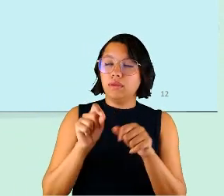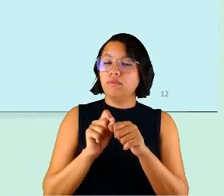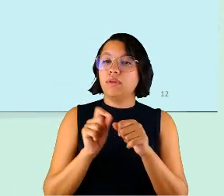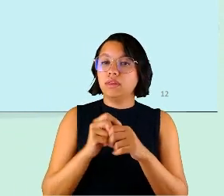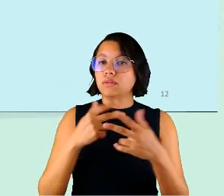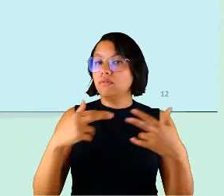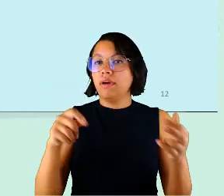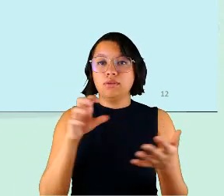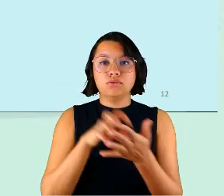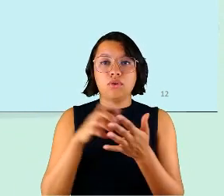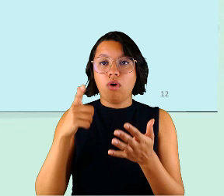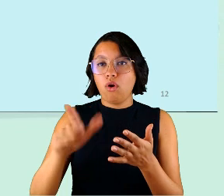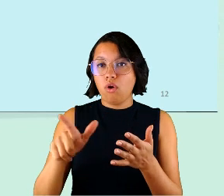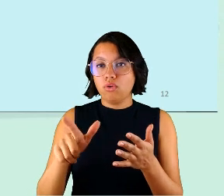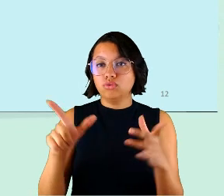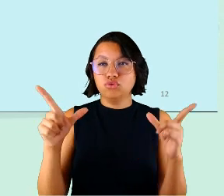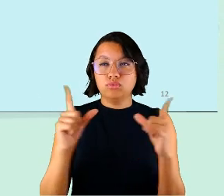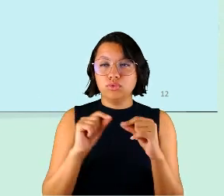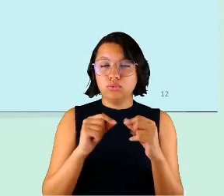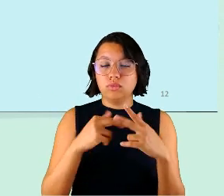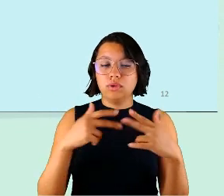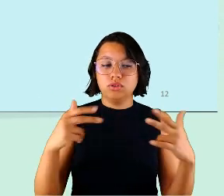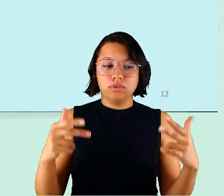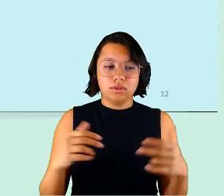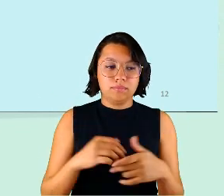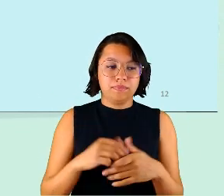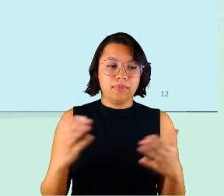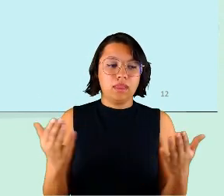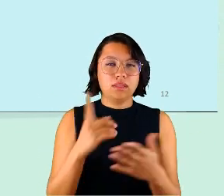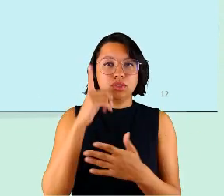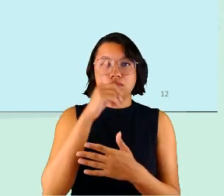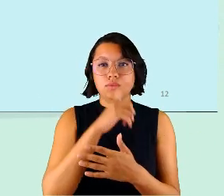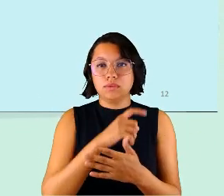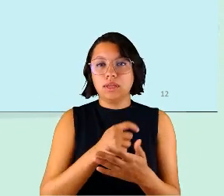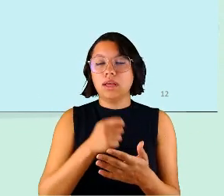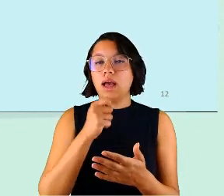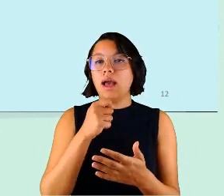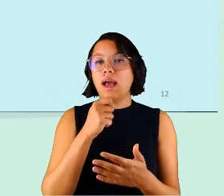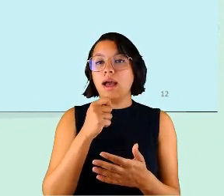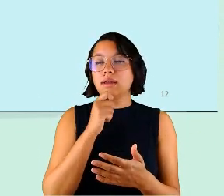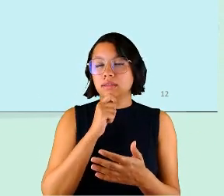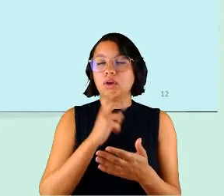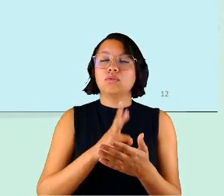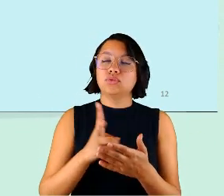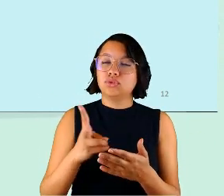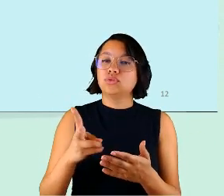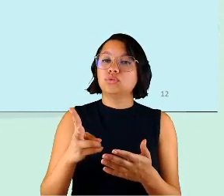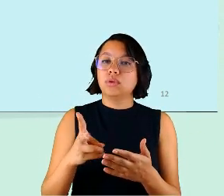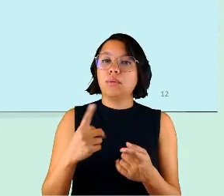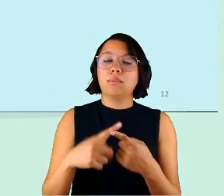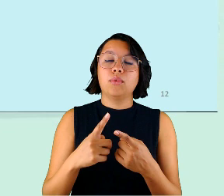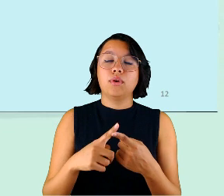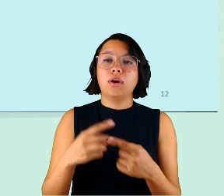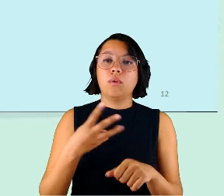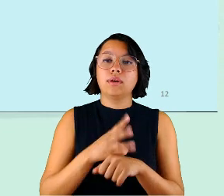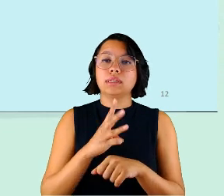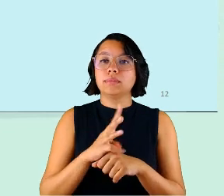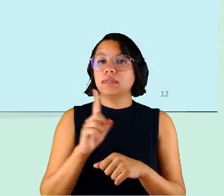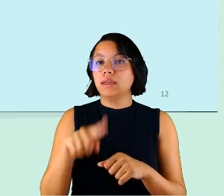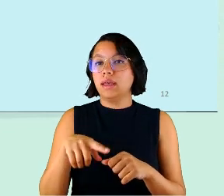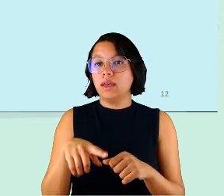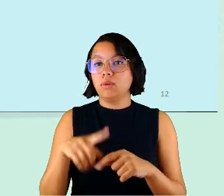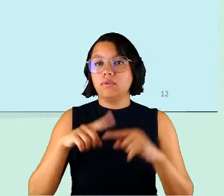e aí se reduziu essa variabilidade mas essa complexidade ela ainda continua até certo ponto porque o WhatsApp que é uma